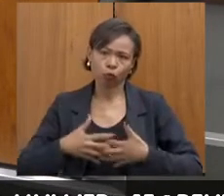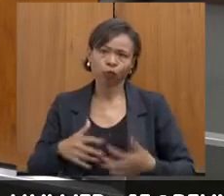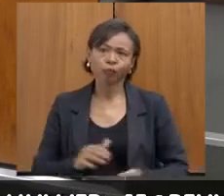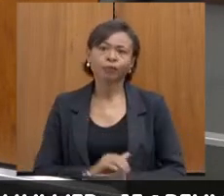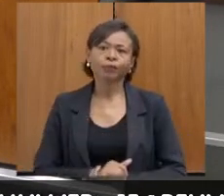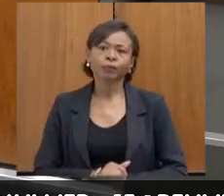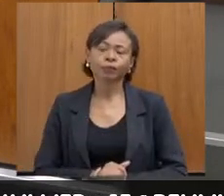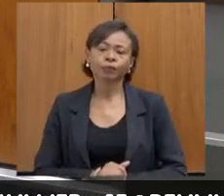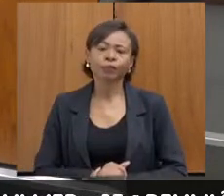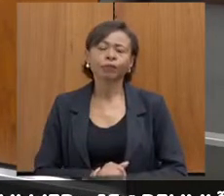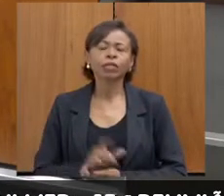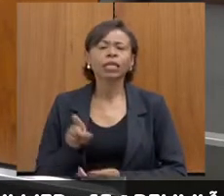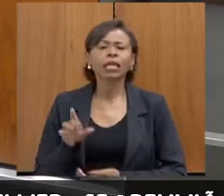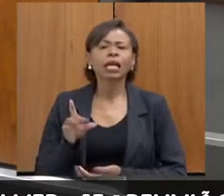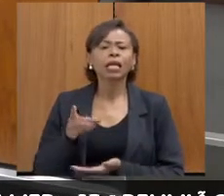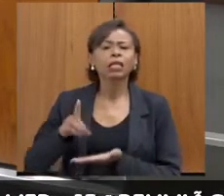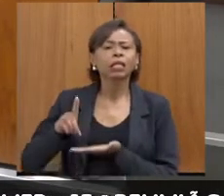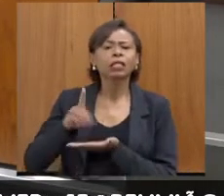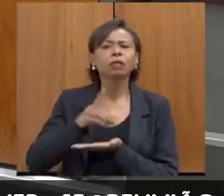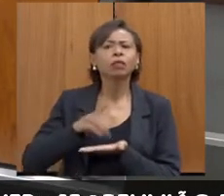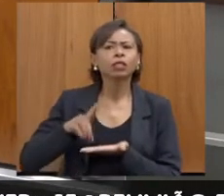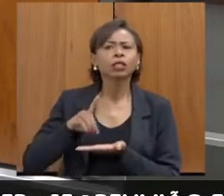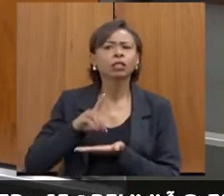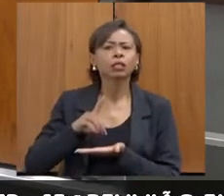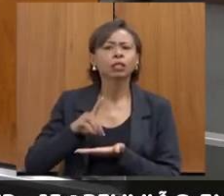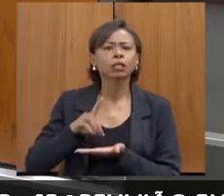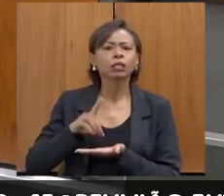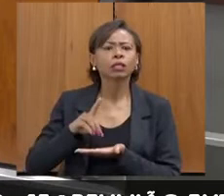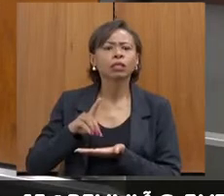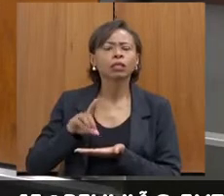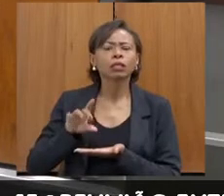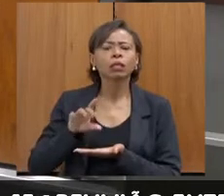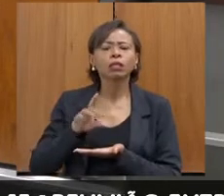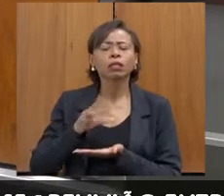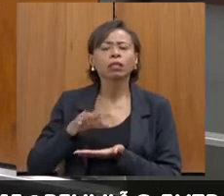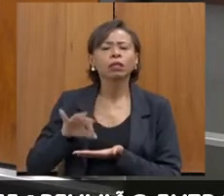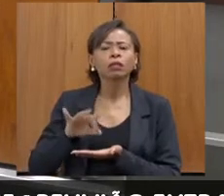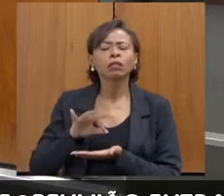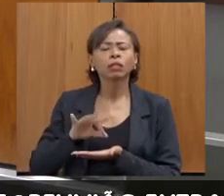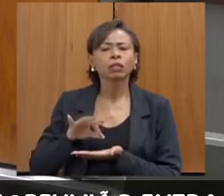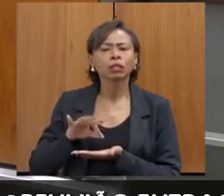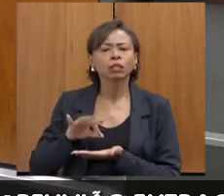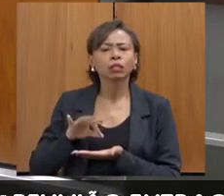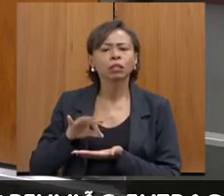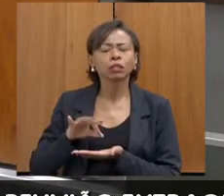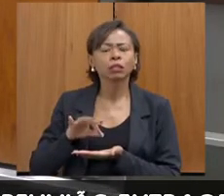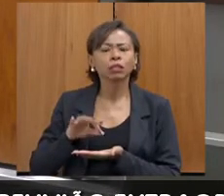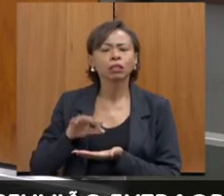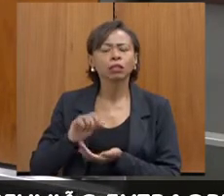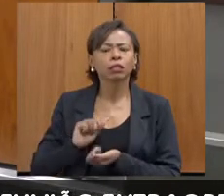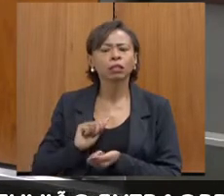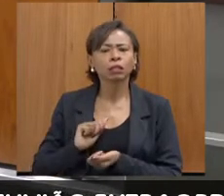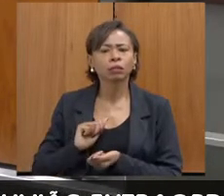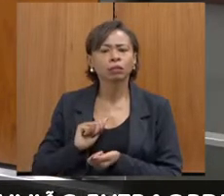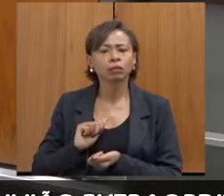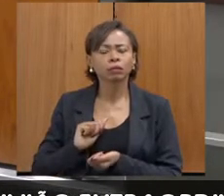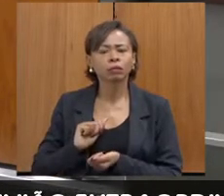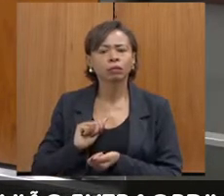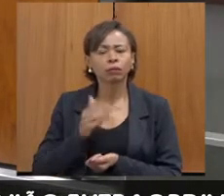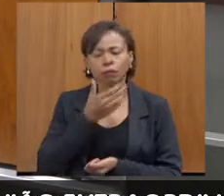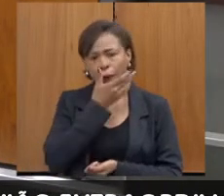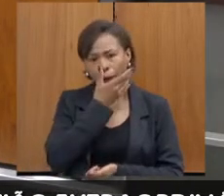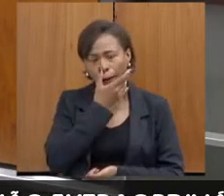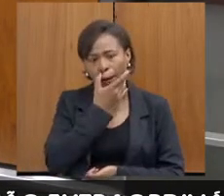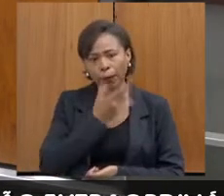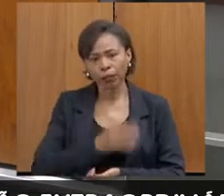E a de Diamantina, que, Iria? A de Diamantina funciona desde a cidade da Adena. Ah, está. 2019 tem isso, mas